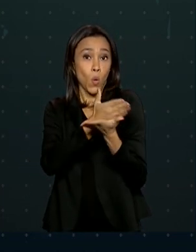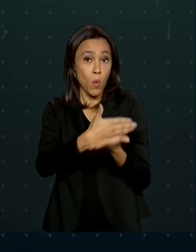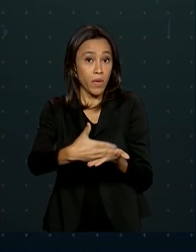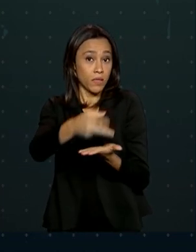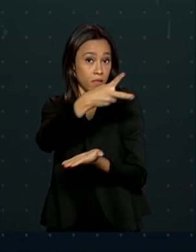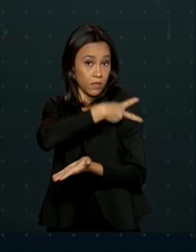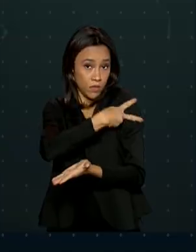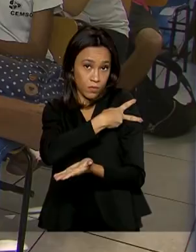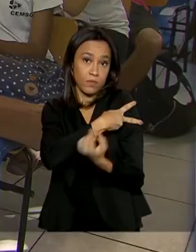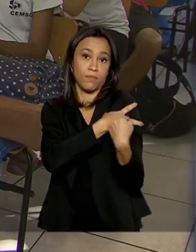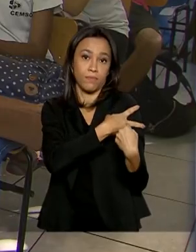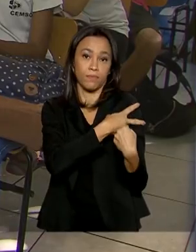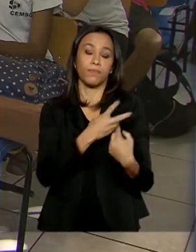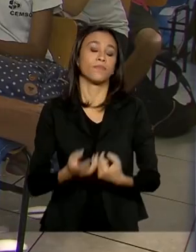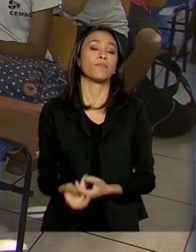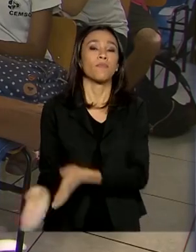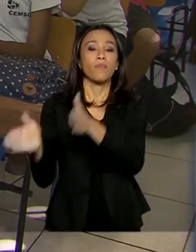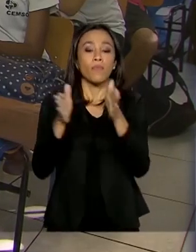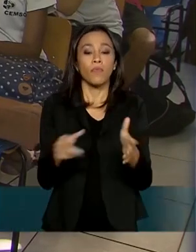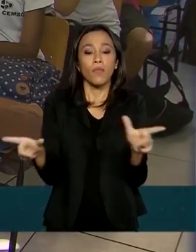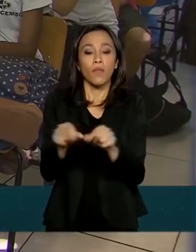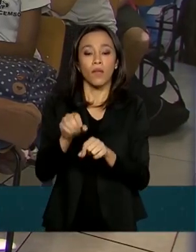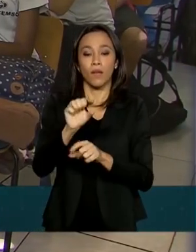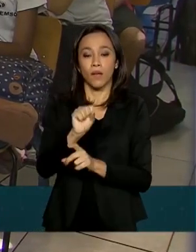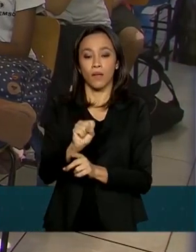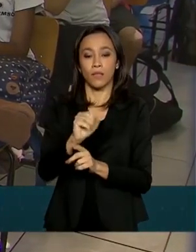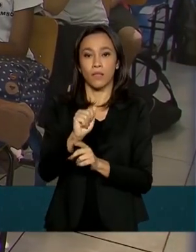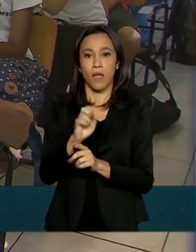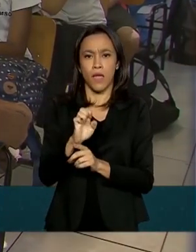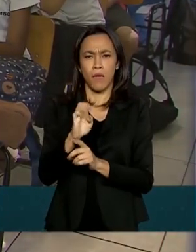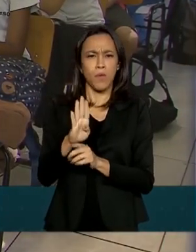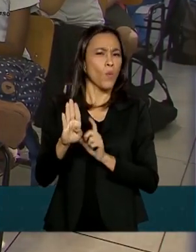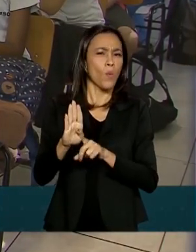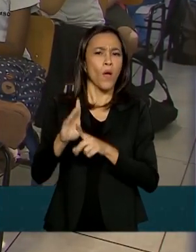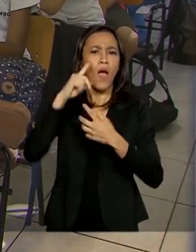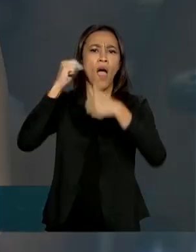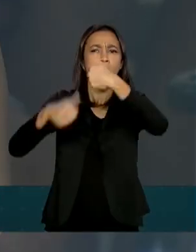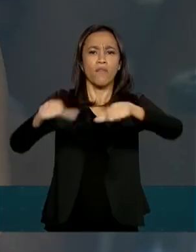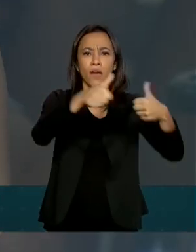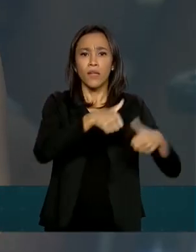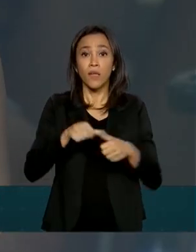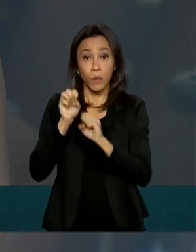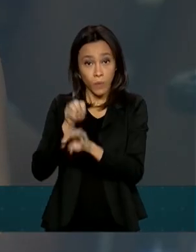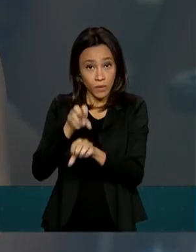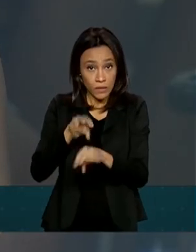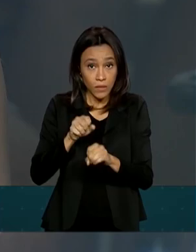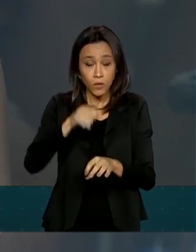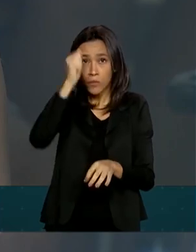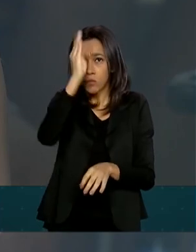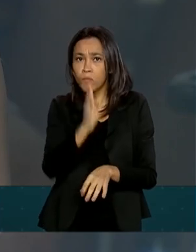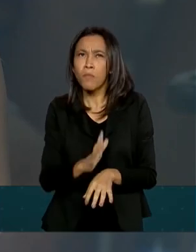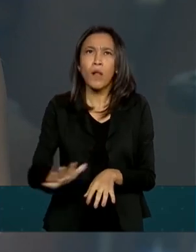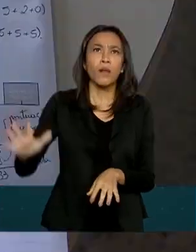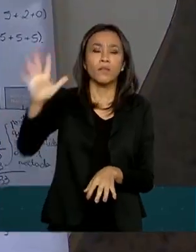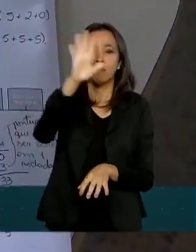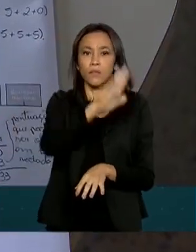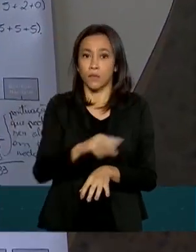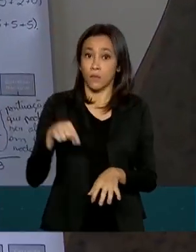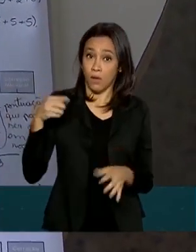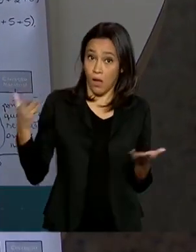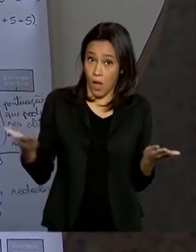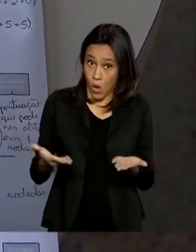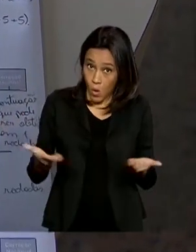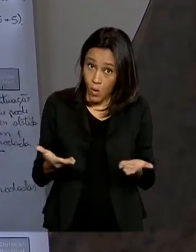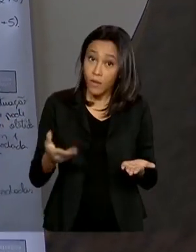ensino fundamental. O Saeb é como um raio-x do ensino no país. Com a ampliação das provas, será